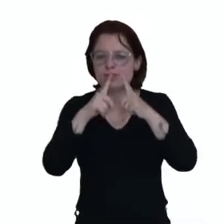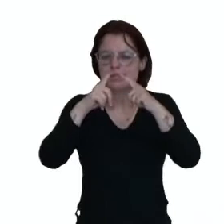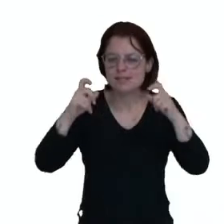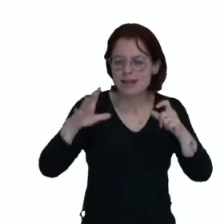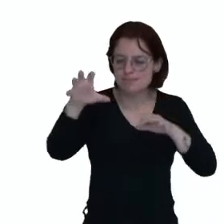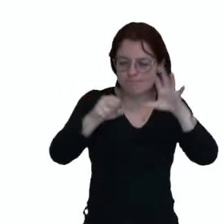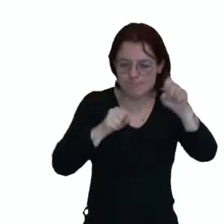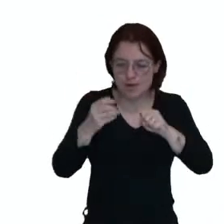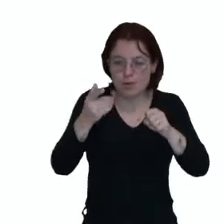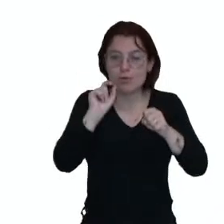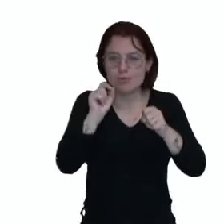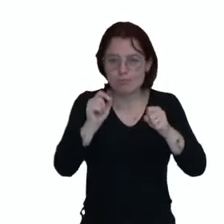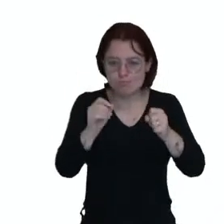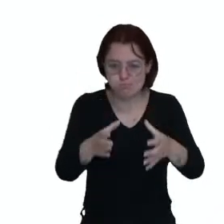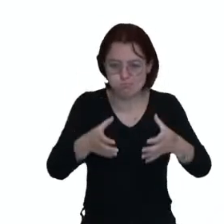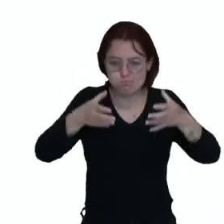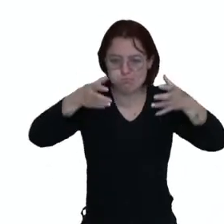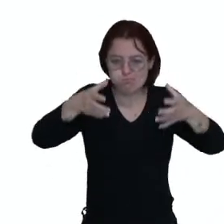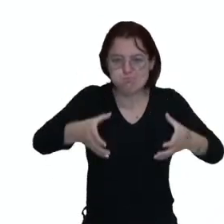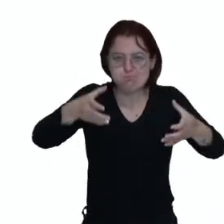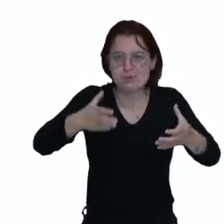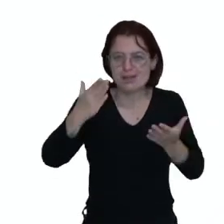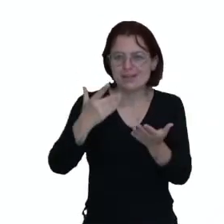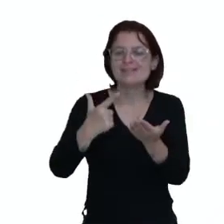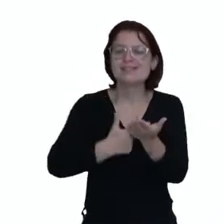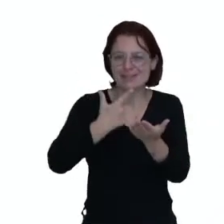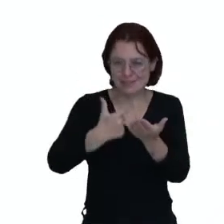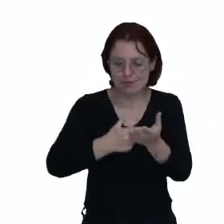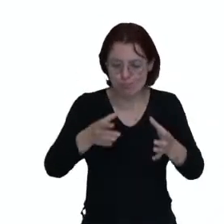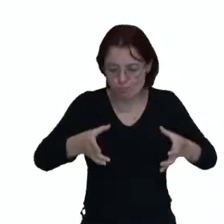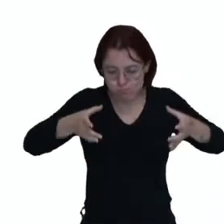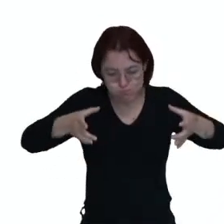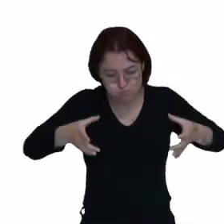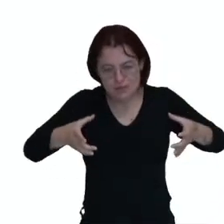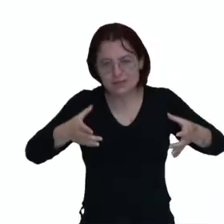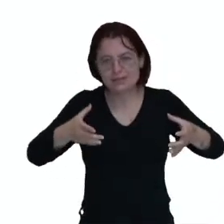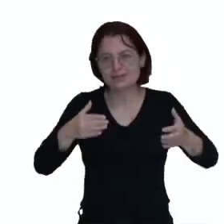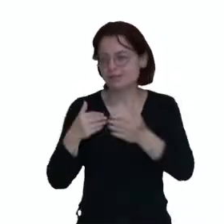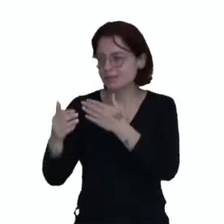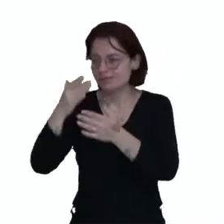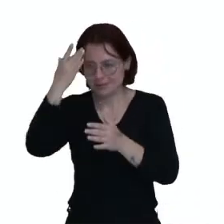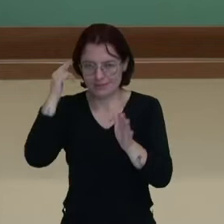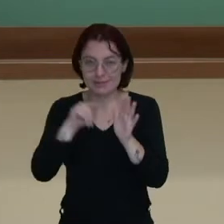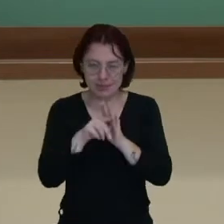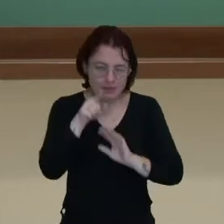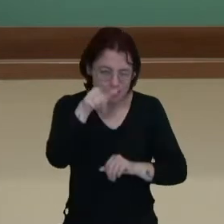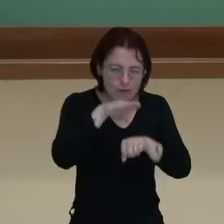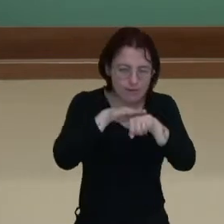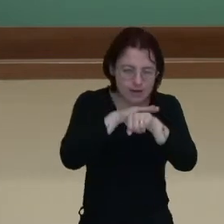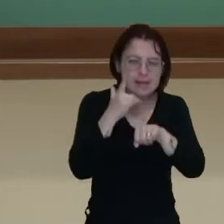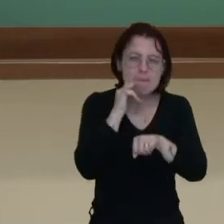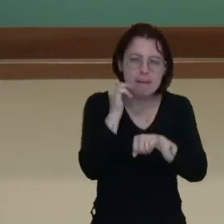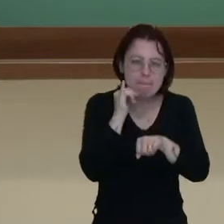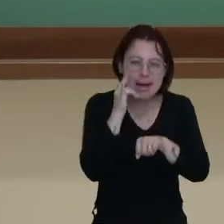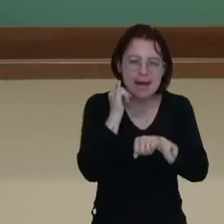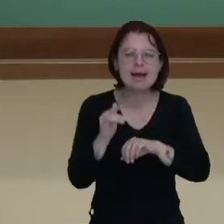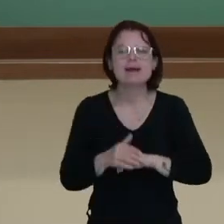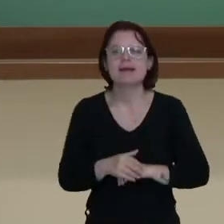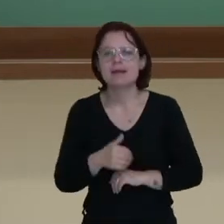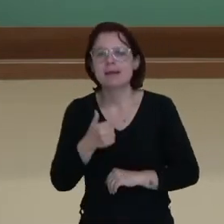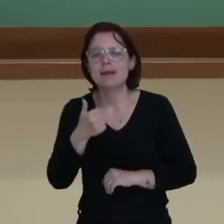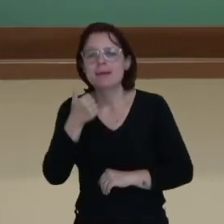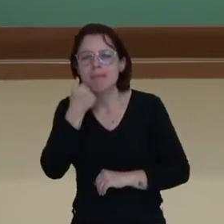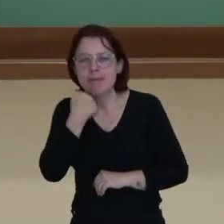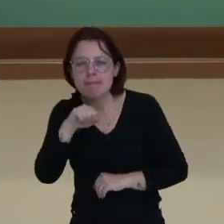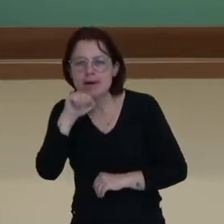época em uma grande publicação chamada Enciclopédia. Converse com seus pais, com seus avós, há tempos